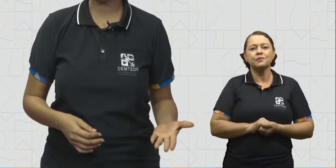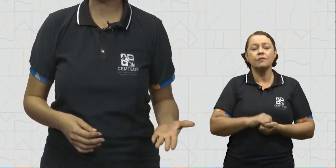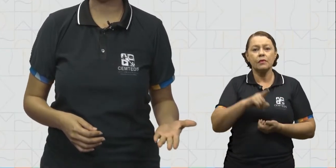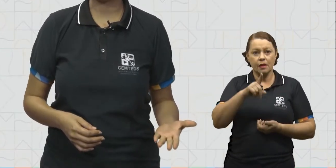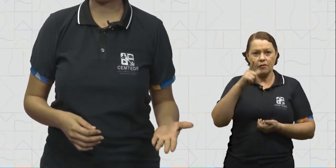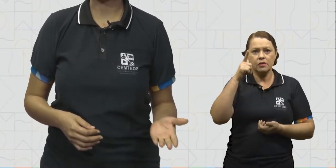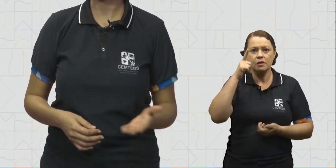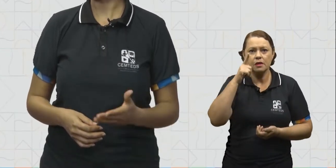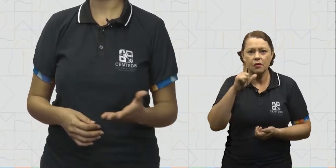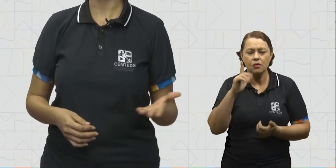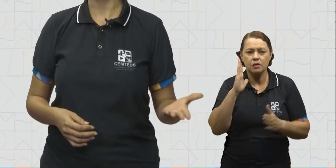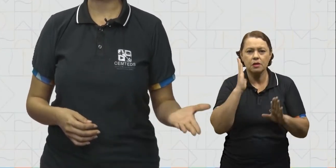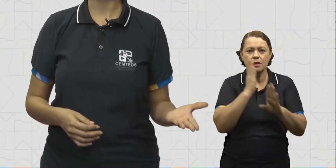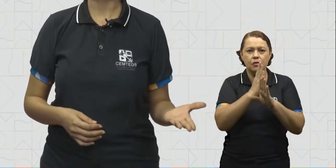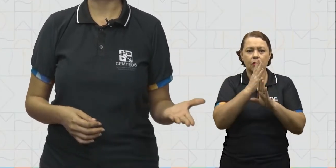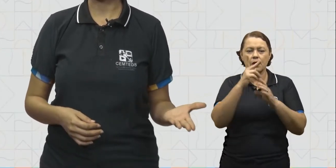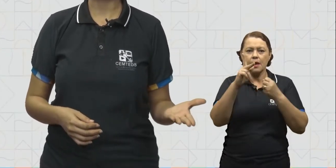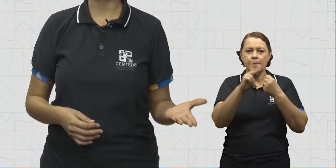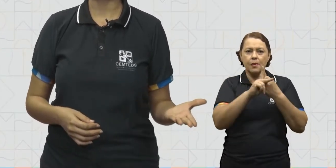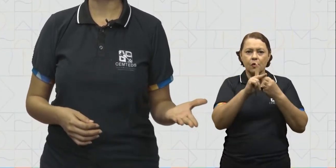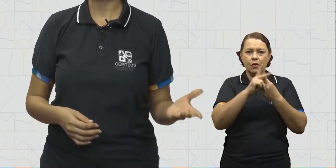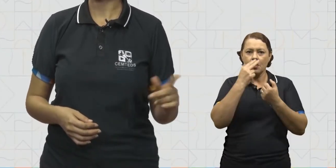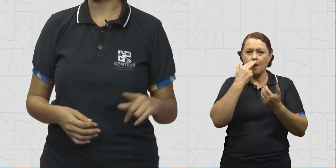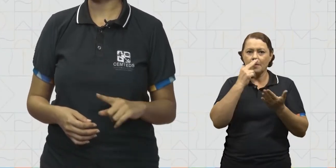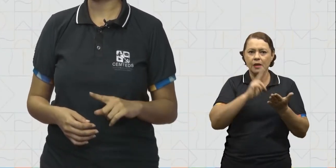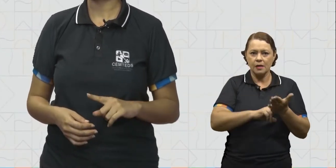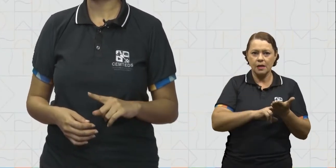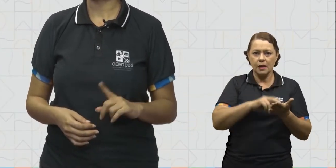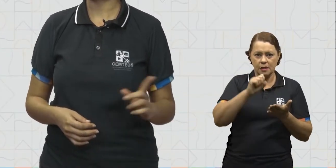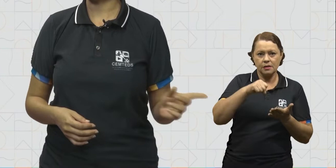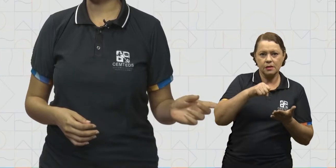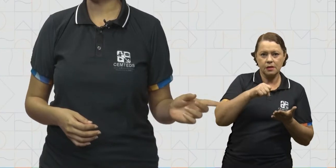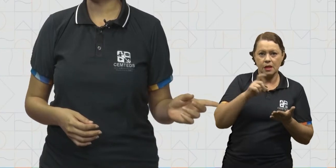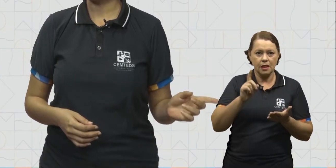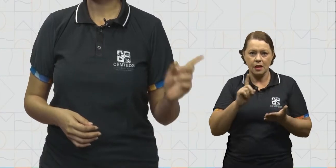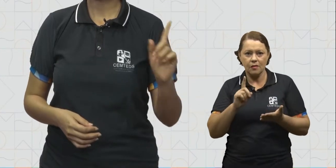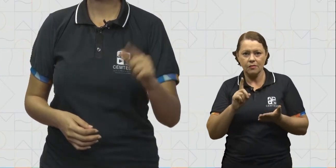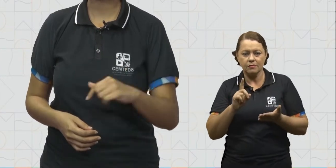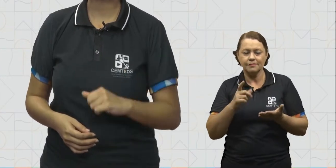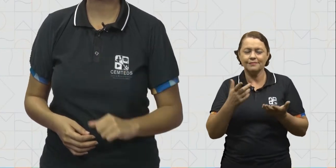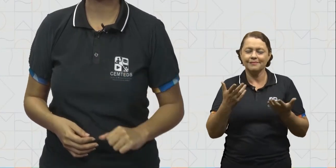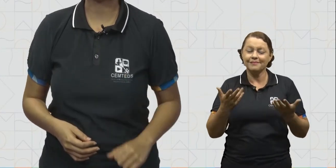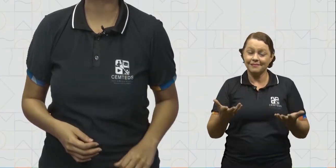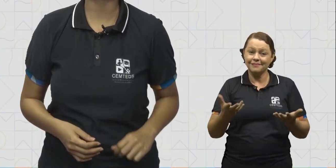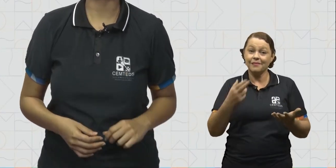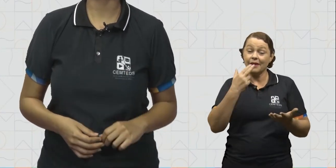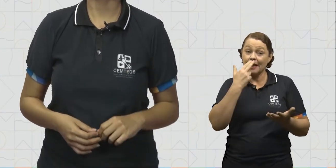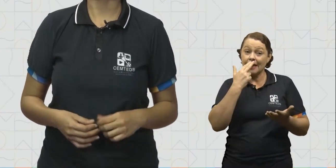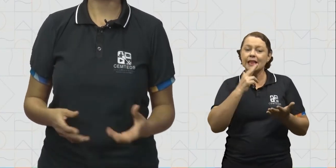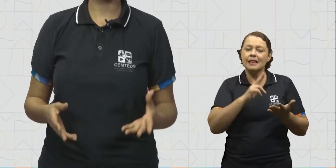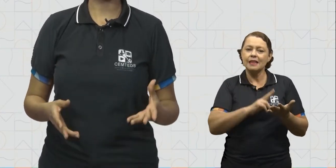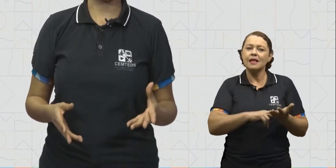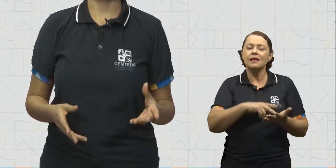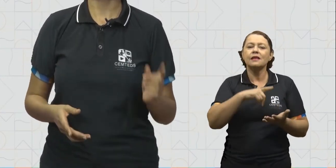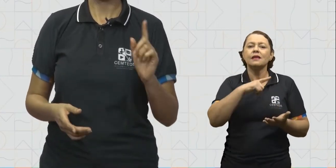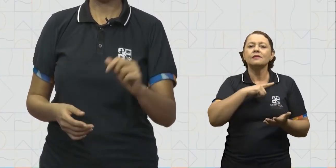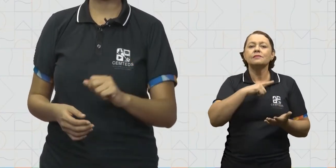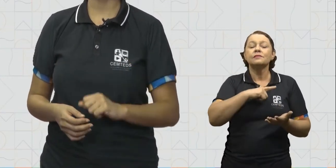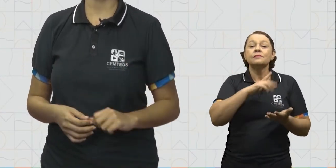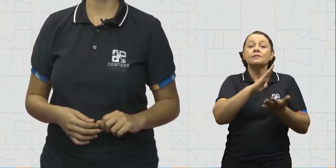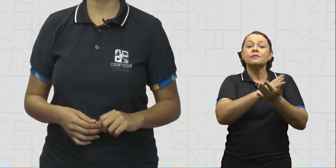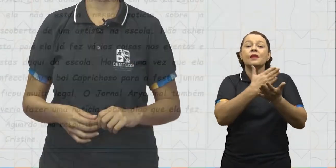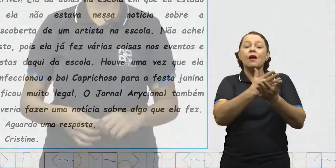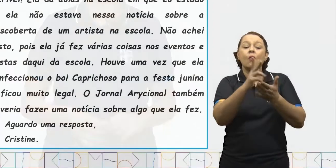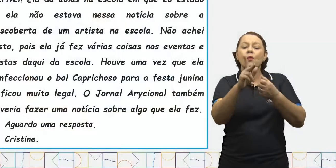conseguiu identificar algum pronome nessa carta? Sim? Não? Nessa carta temos alguns pronomes.